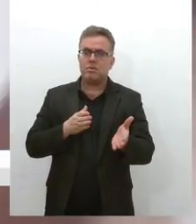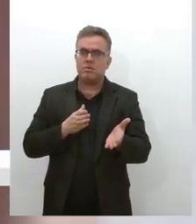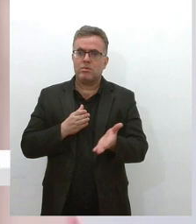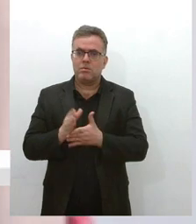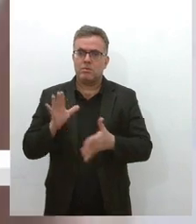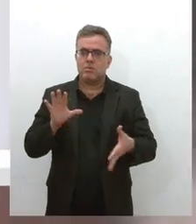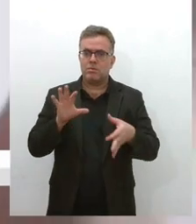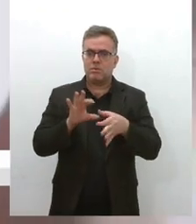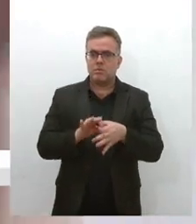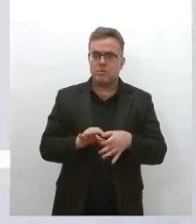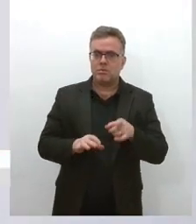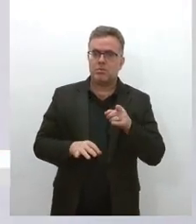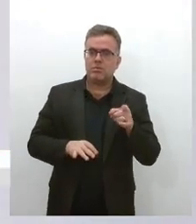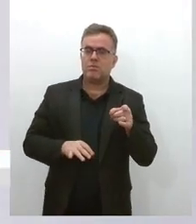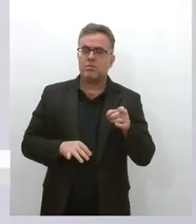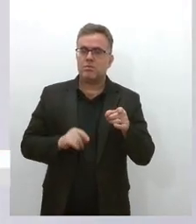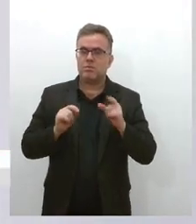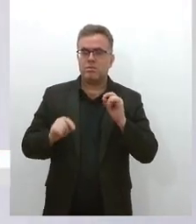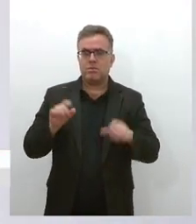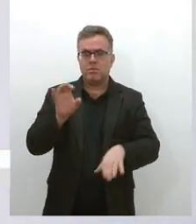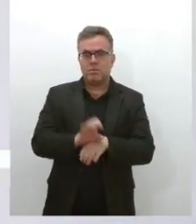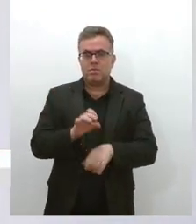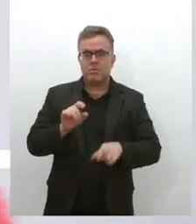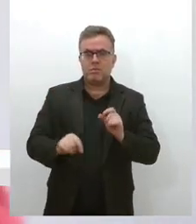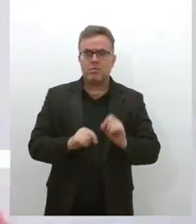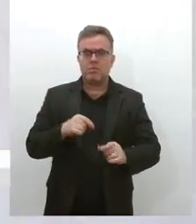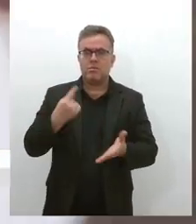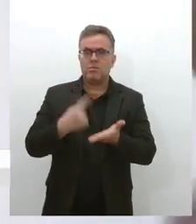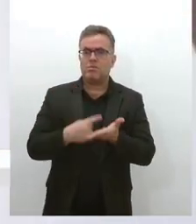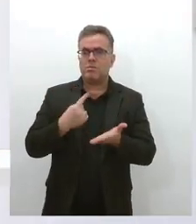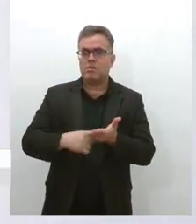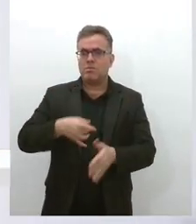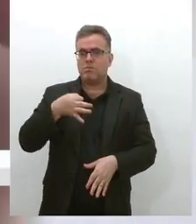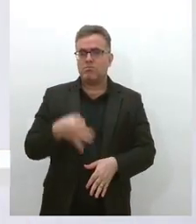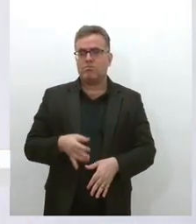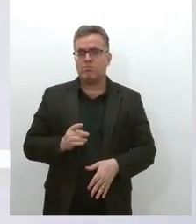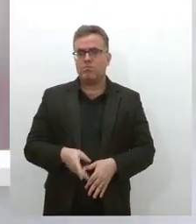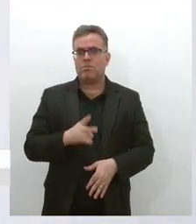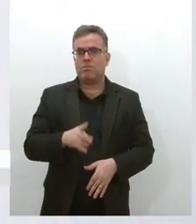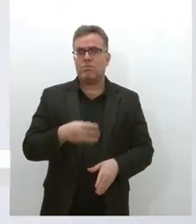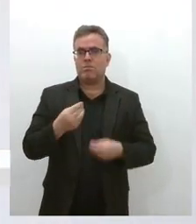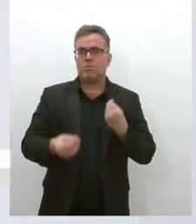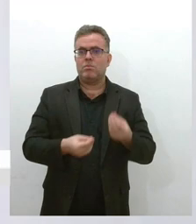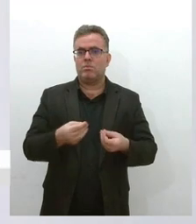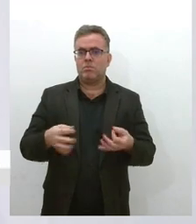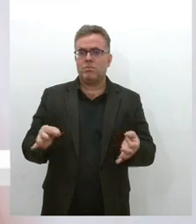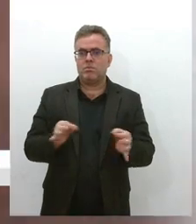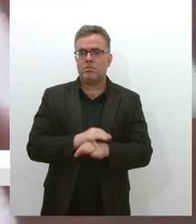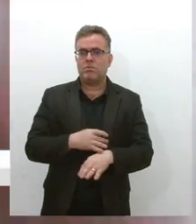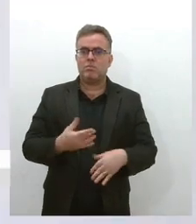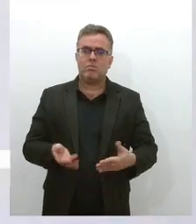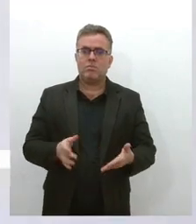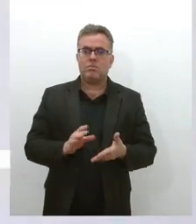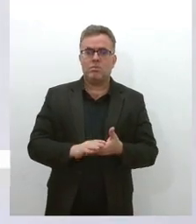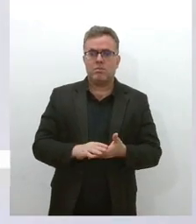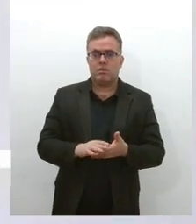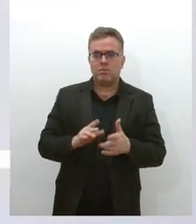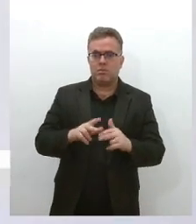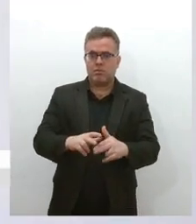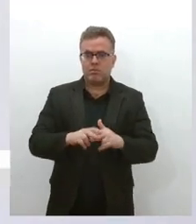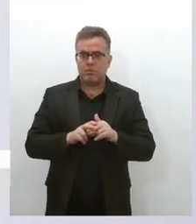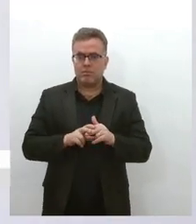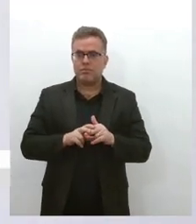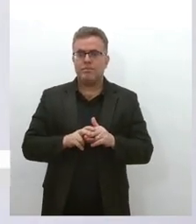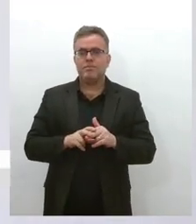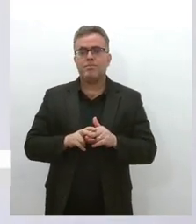ente do Estado que, regidos pela CLT e passaram a ser agora estatutários, portanto, tem algum